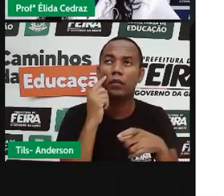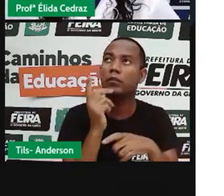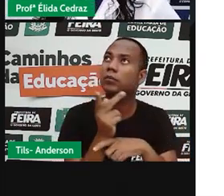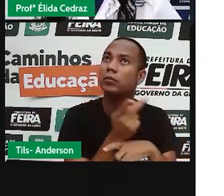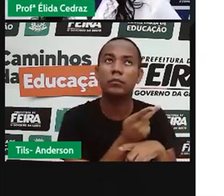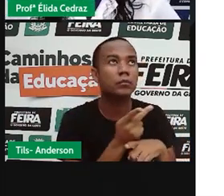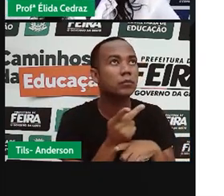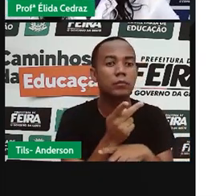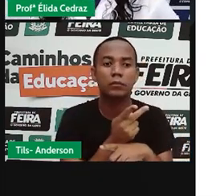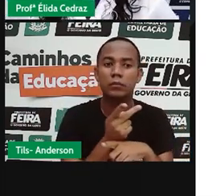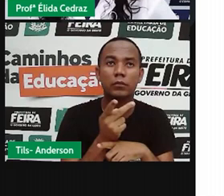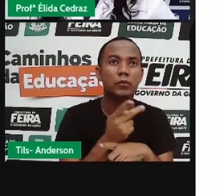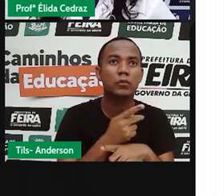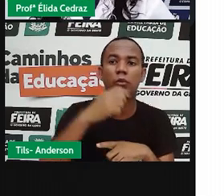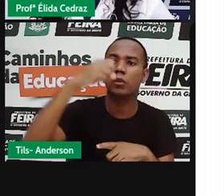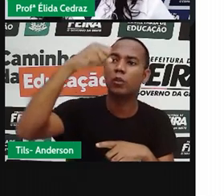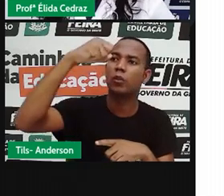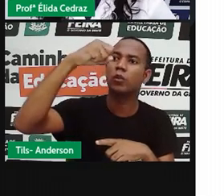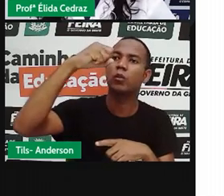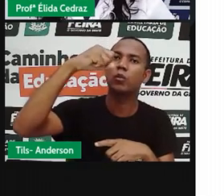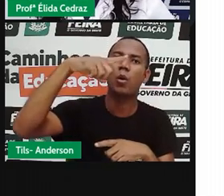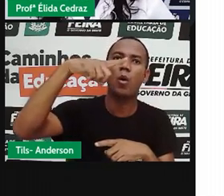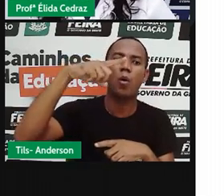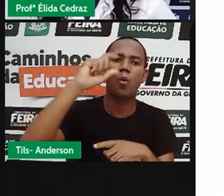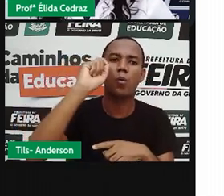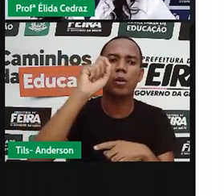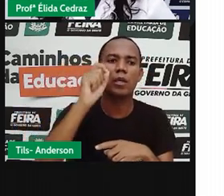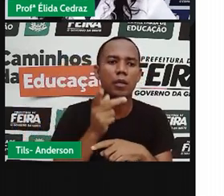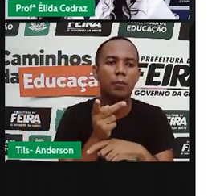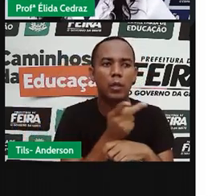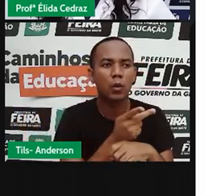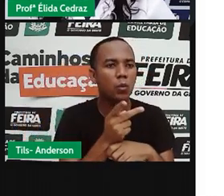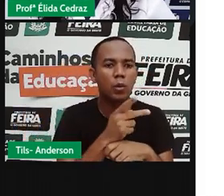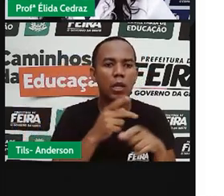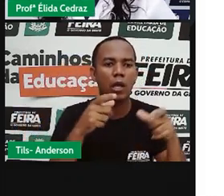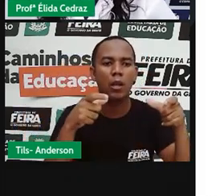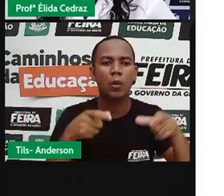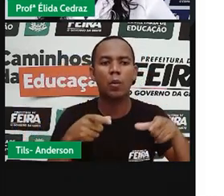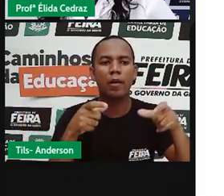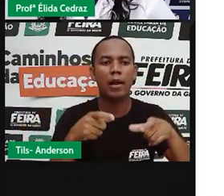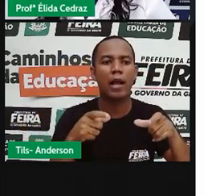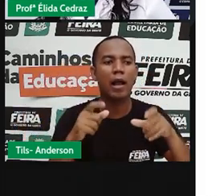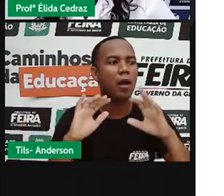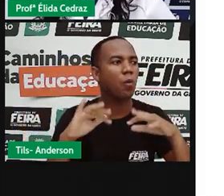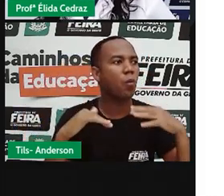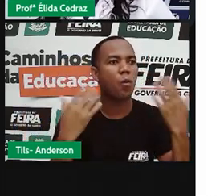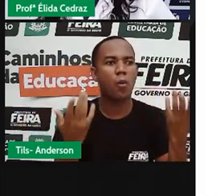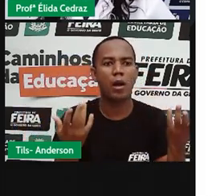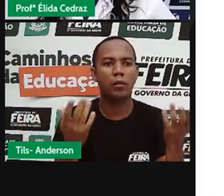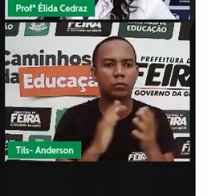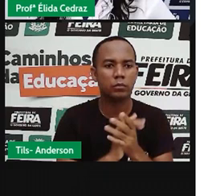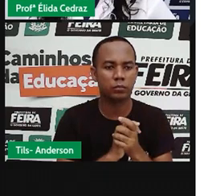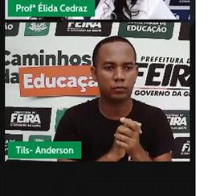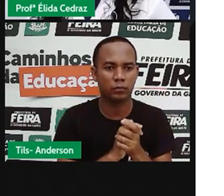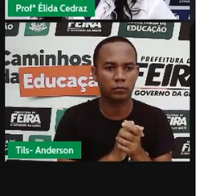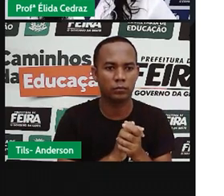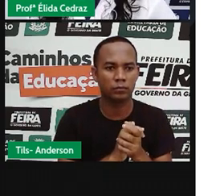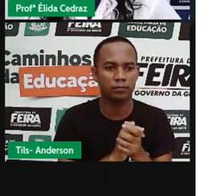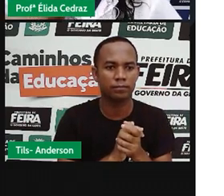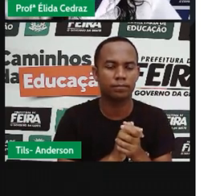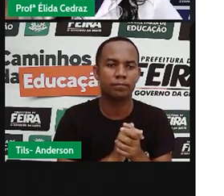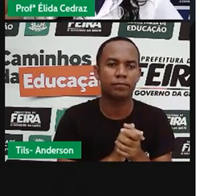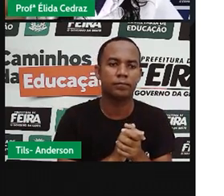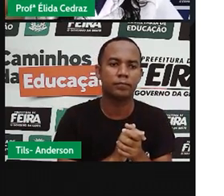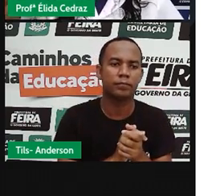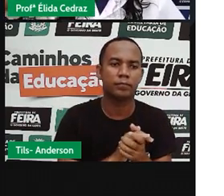falamos na última aula? Localiza aí que lado o Sol nasce. Isso.